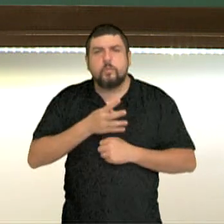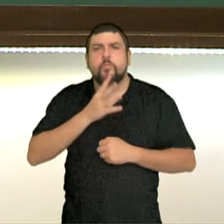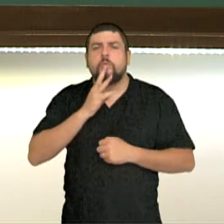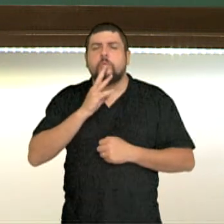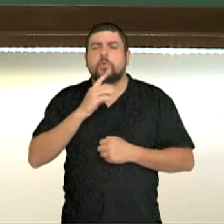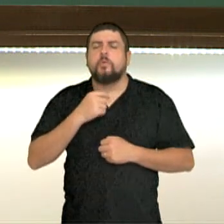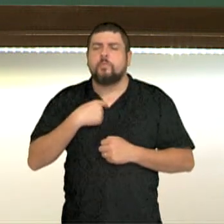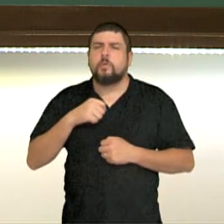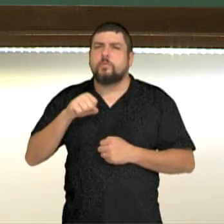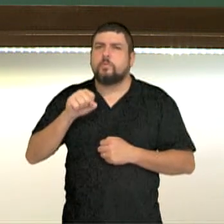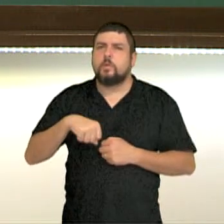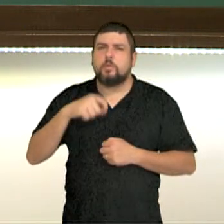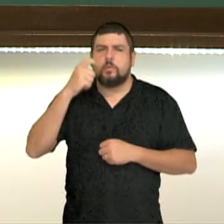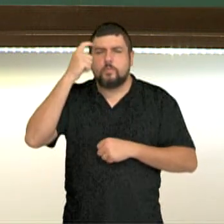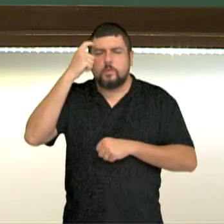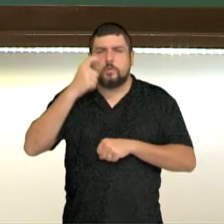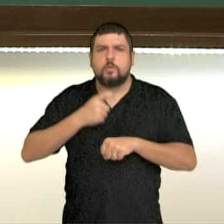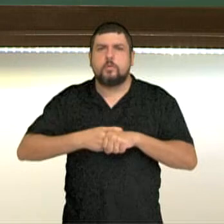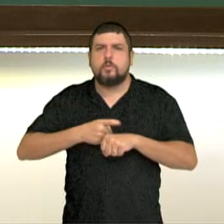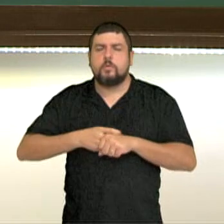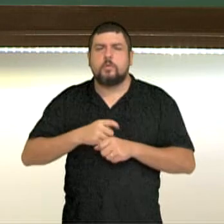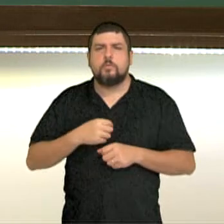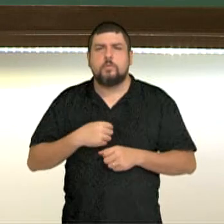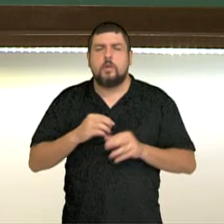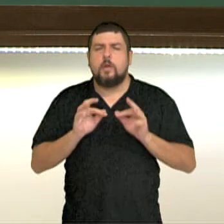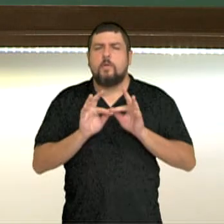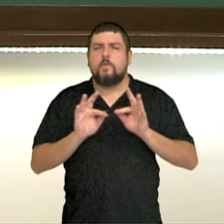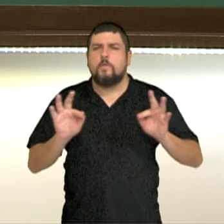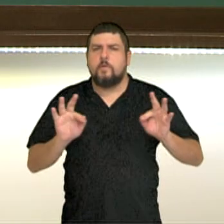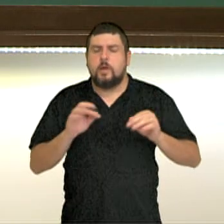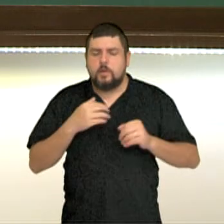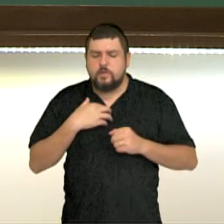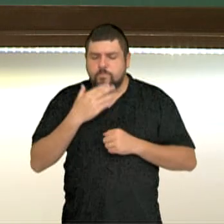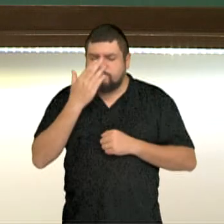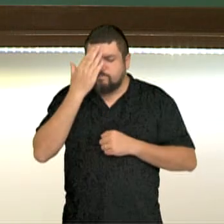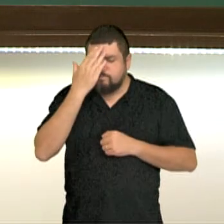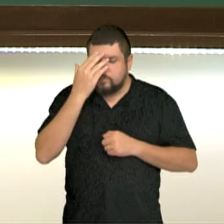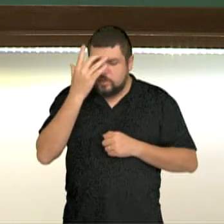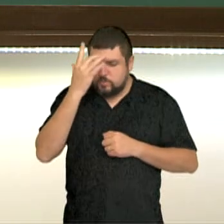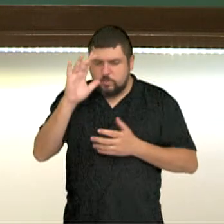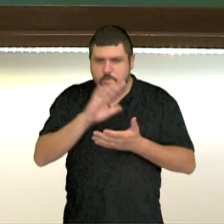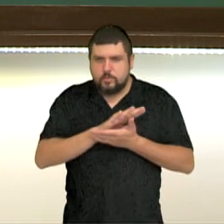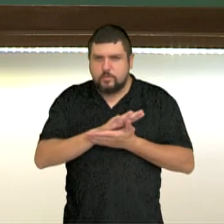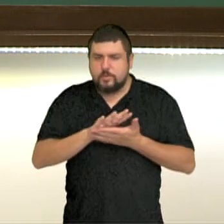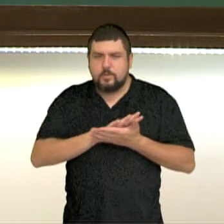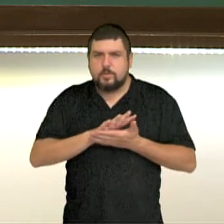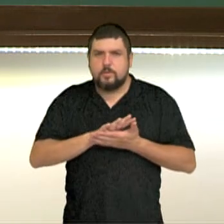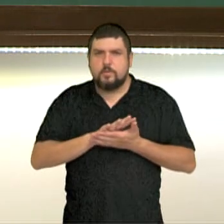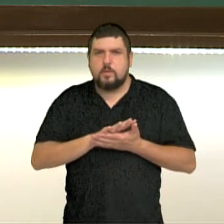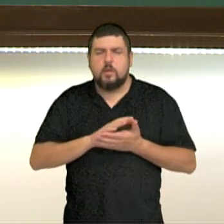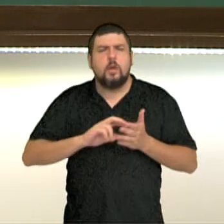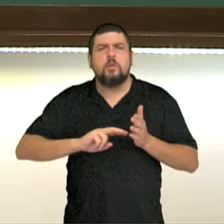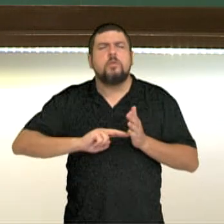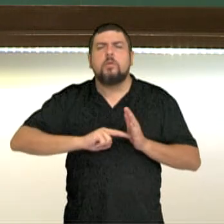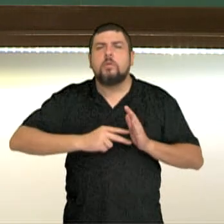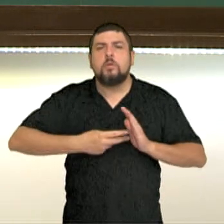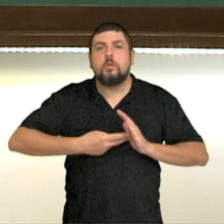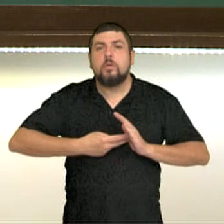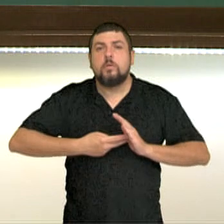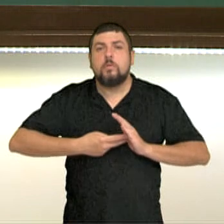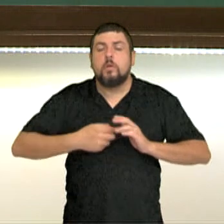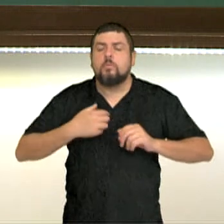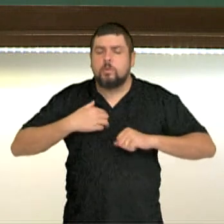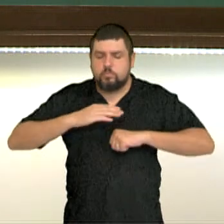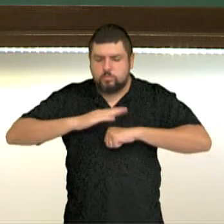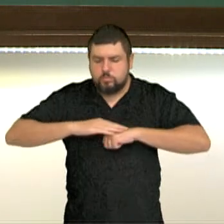de Sócrates, a gente precisa aplicar não somente no conhecimento de modo geral, mas como uma atitude